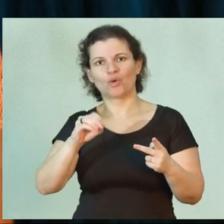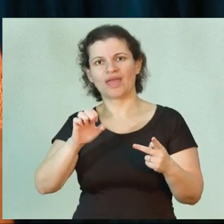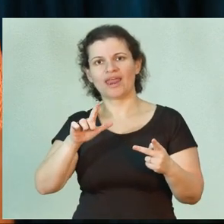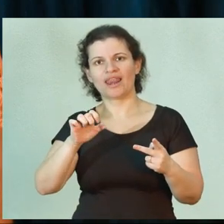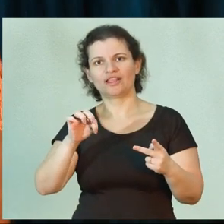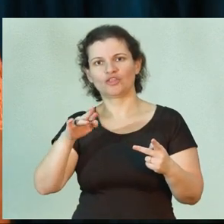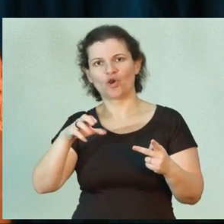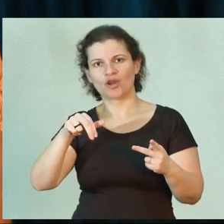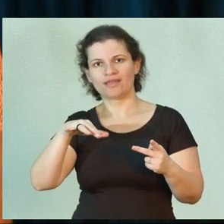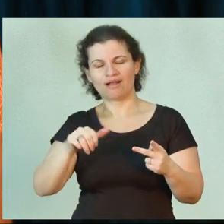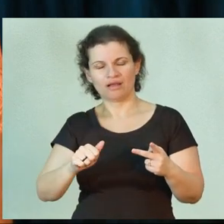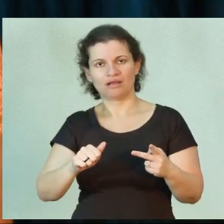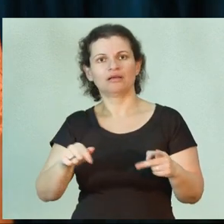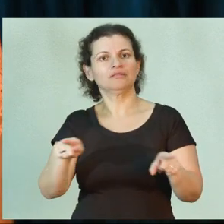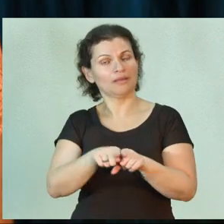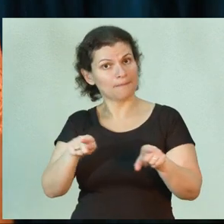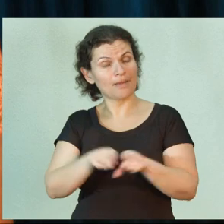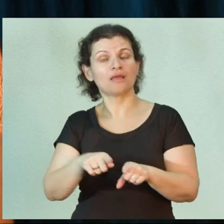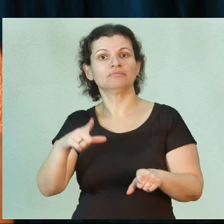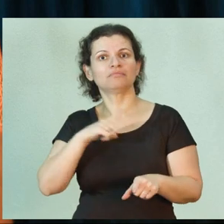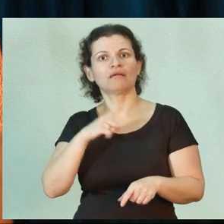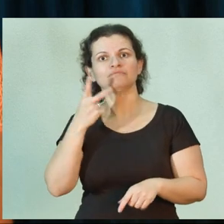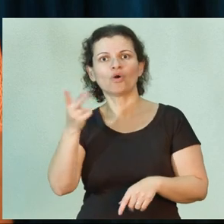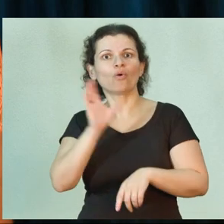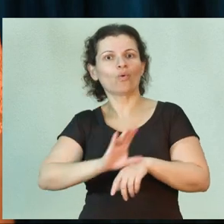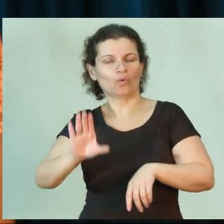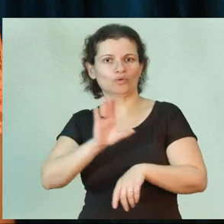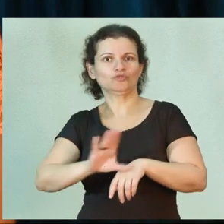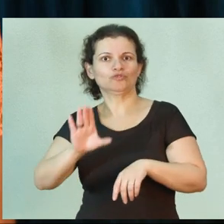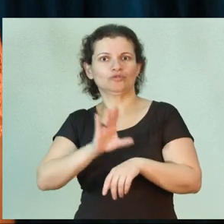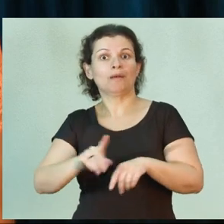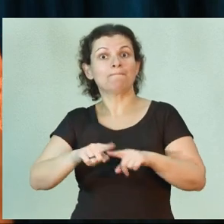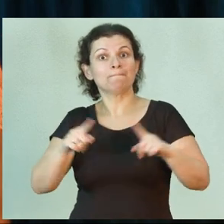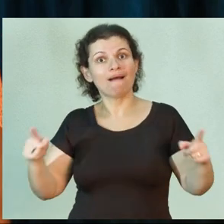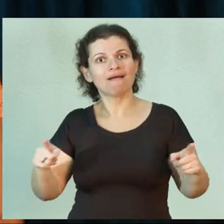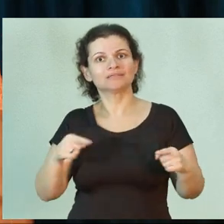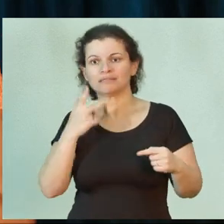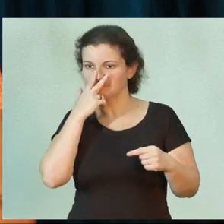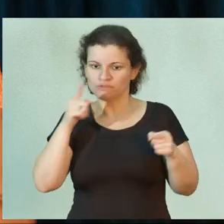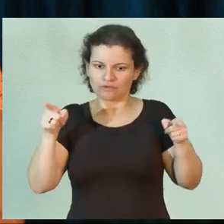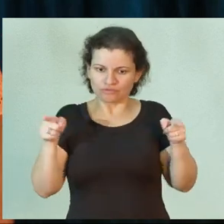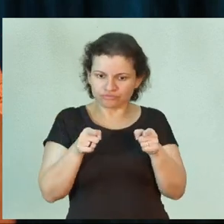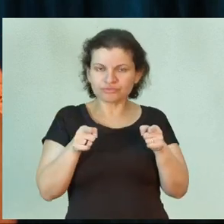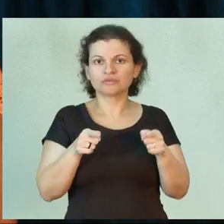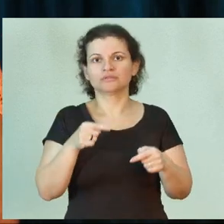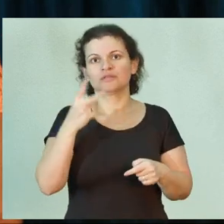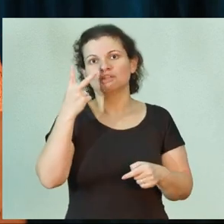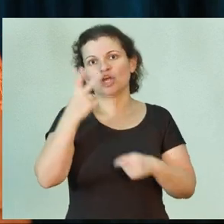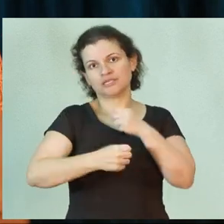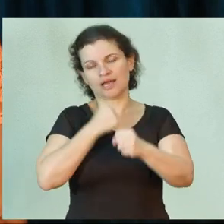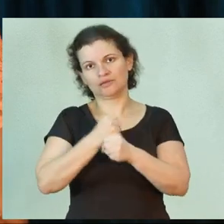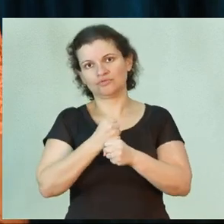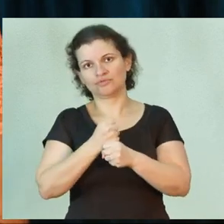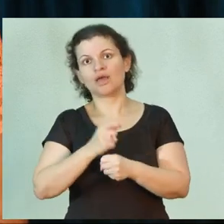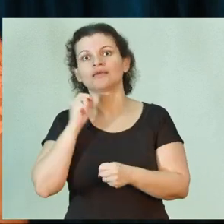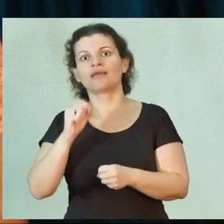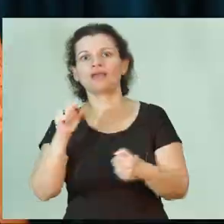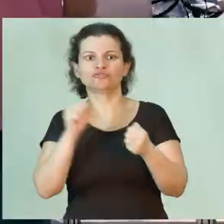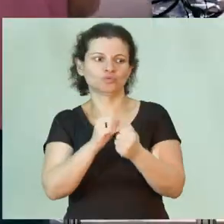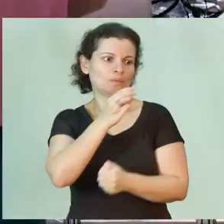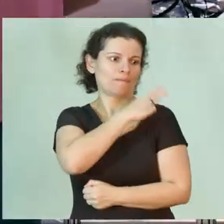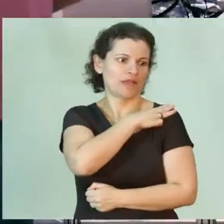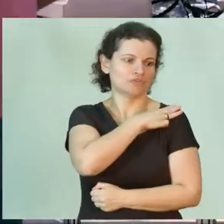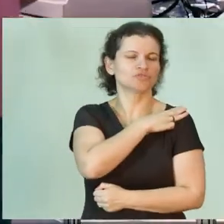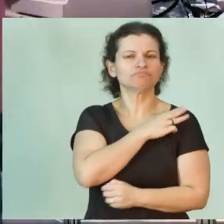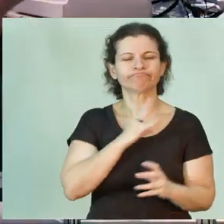comitâncias externas, nós vamos ter esses dois cursos também, só que eles são reduzidos num período de dois anos. Quem faz junto com o